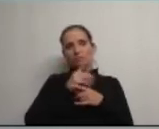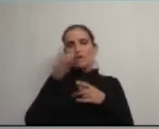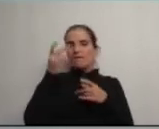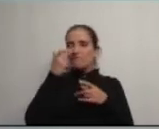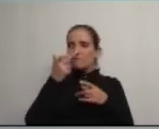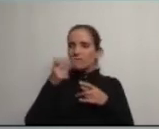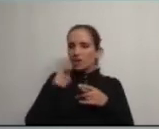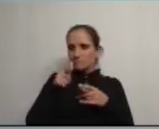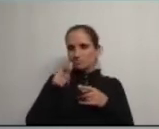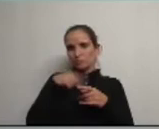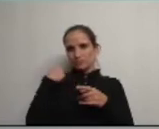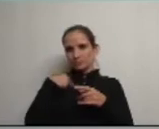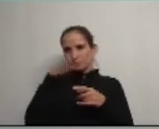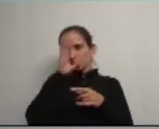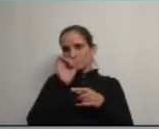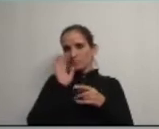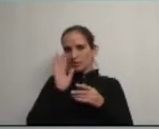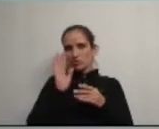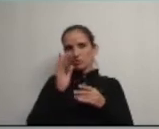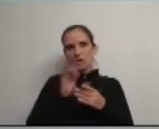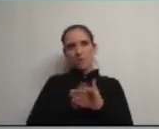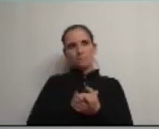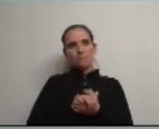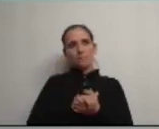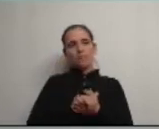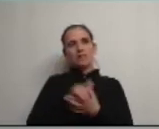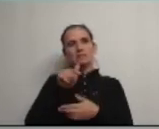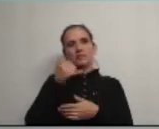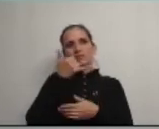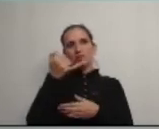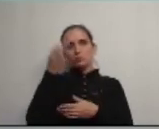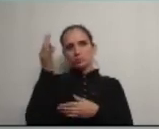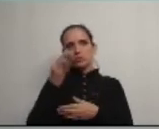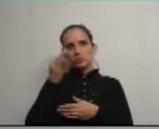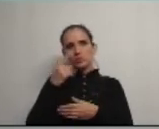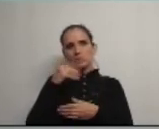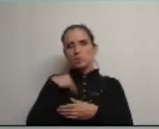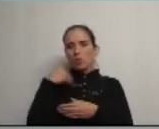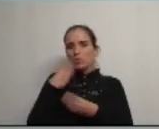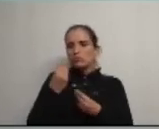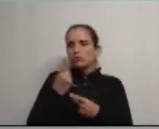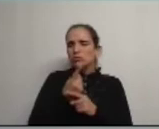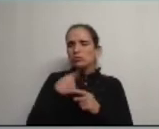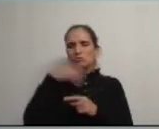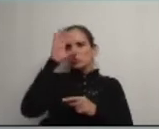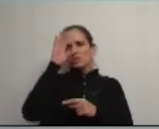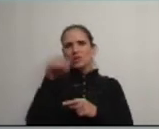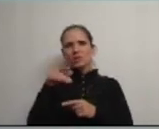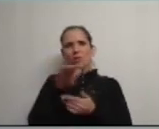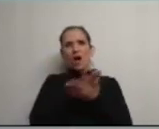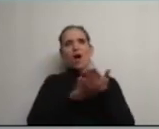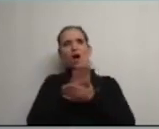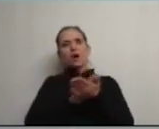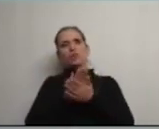mais o que este próprio governo tem descredibilizado e estes 25% preocupam-me muito porque eu não sei o que é que na área